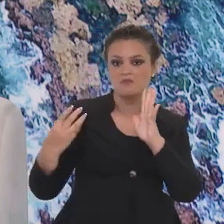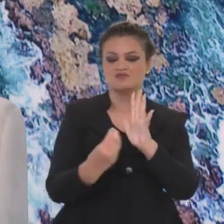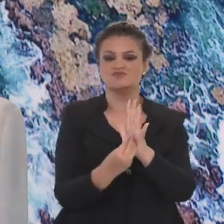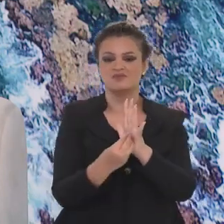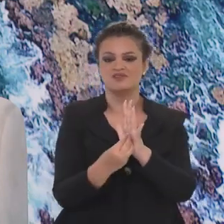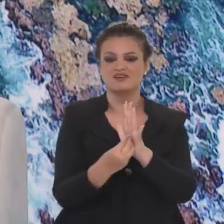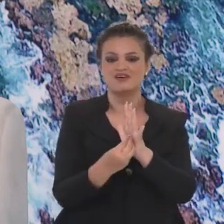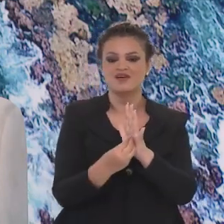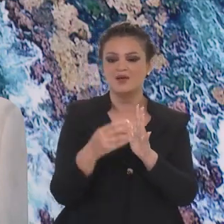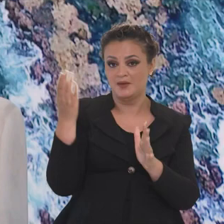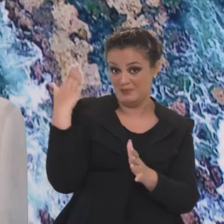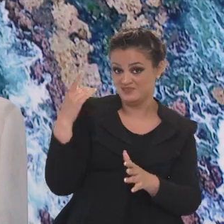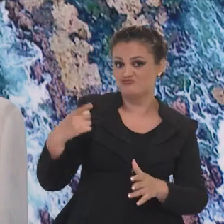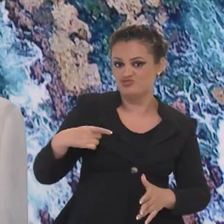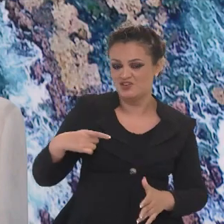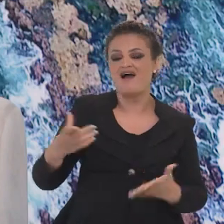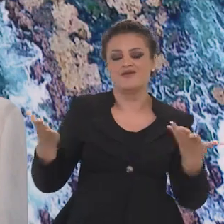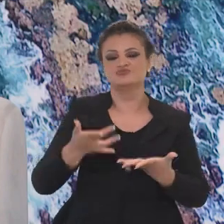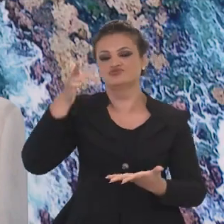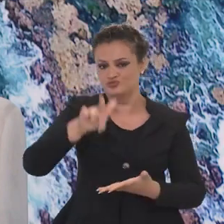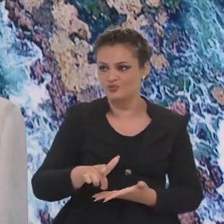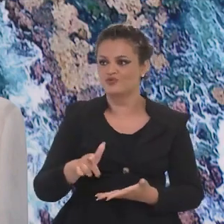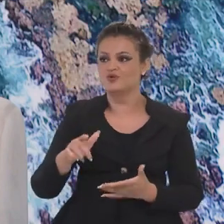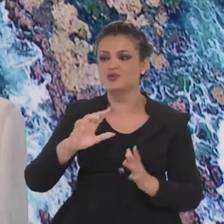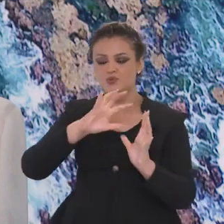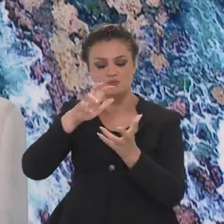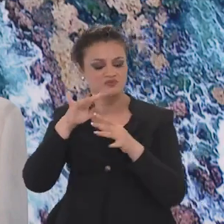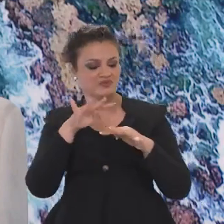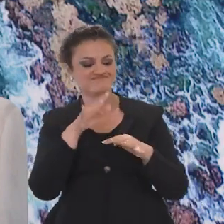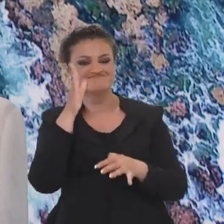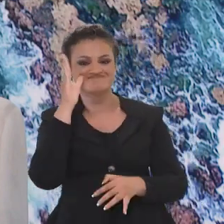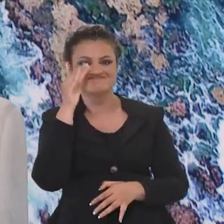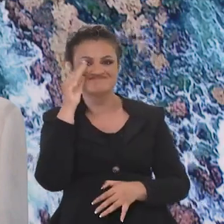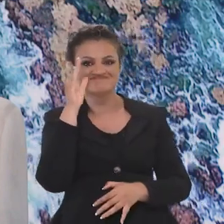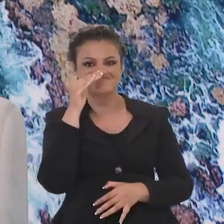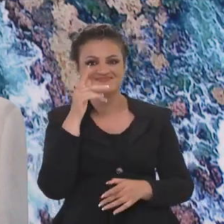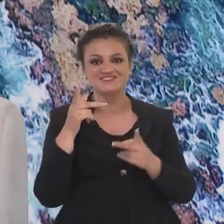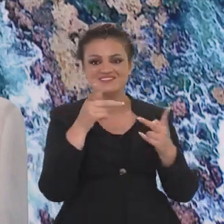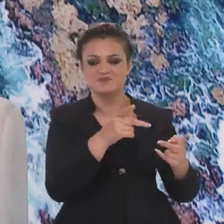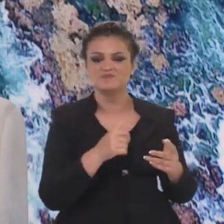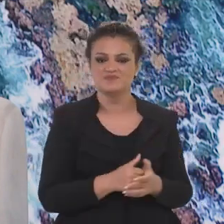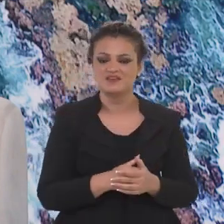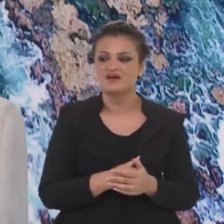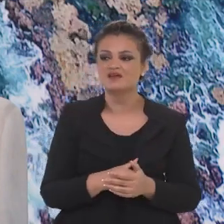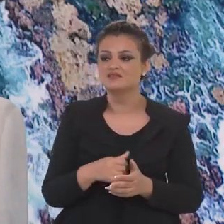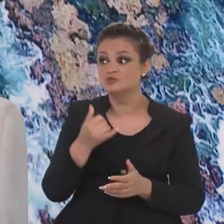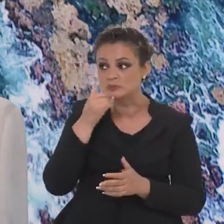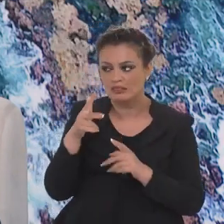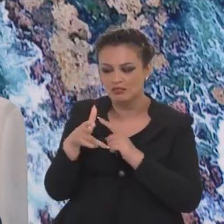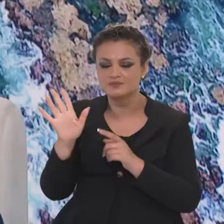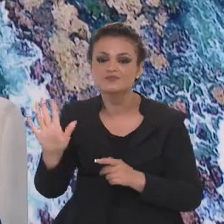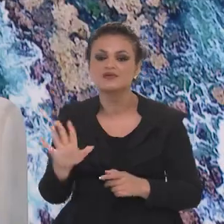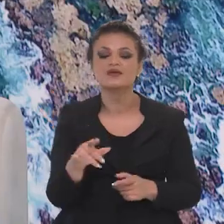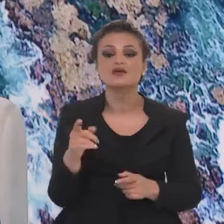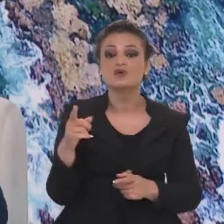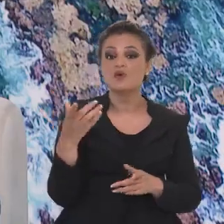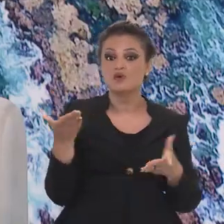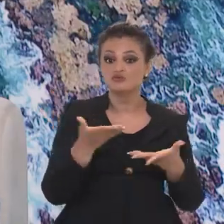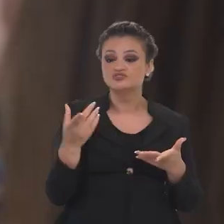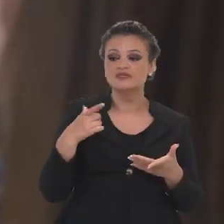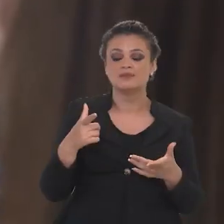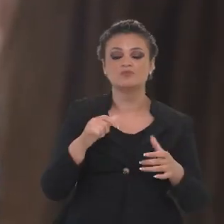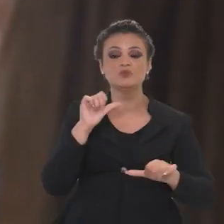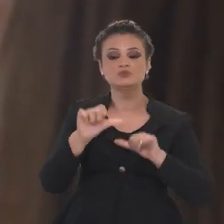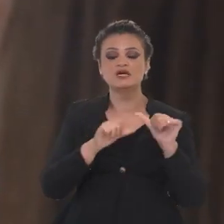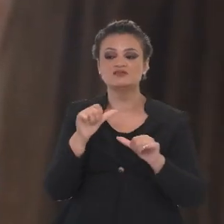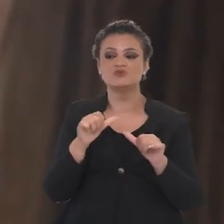preserva a Amazônia. Esse Brasil é que voltou. E esse Brasil, o mundo quer conhecer. A gente já tem relações, Jaqueline, desculpa, a